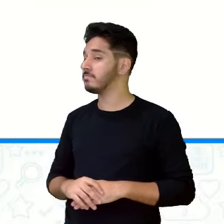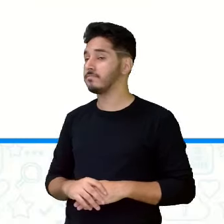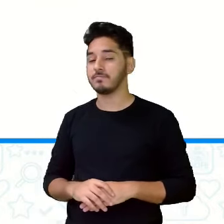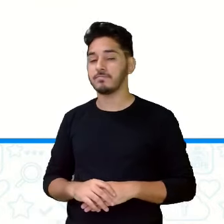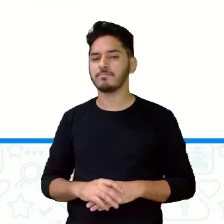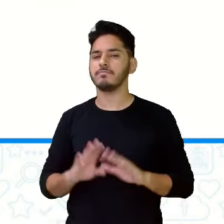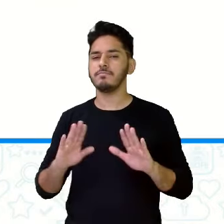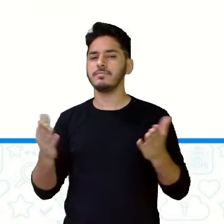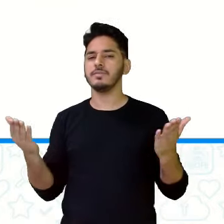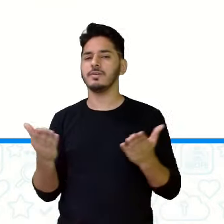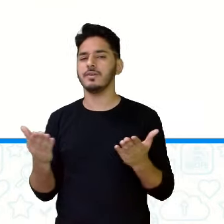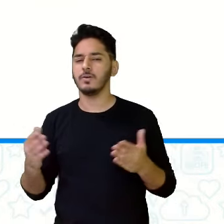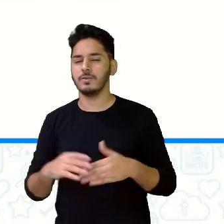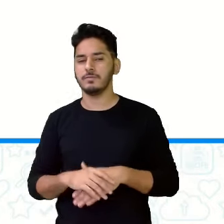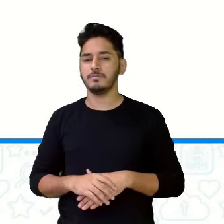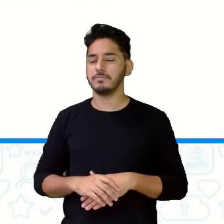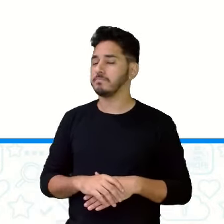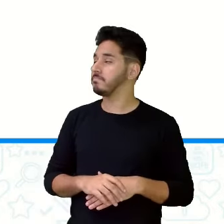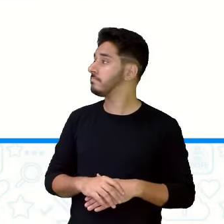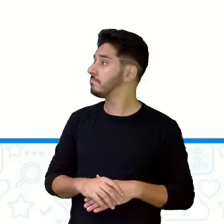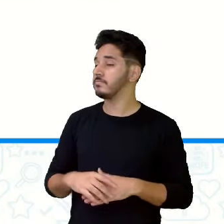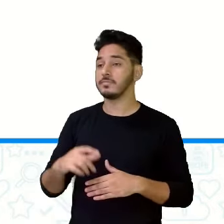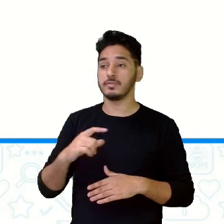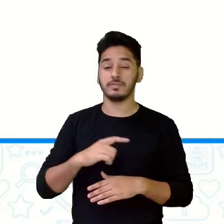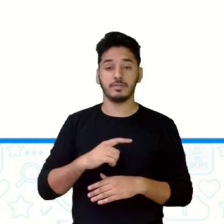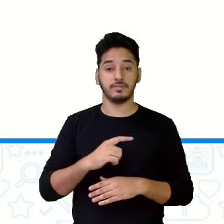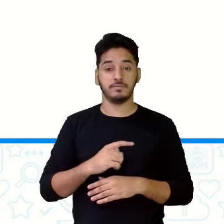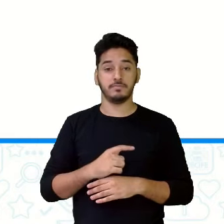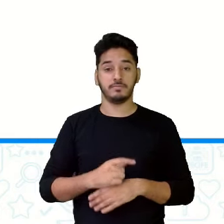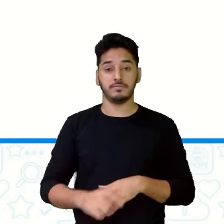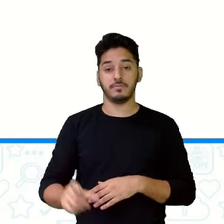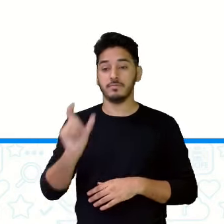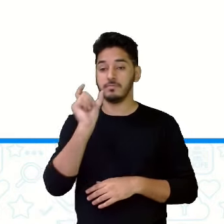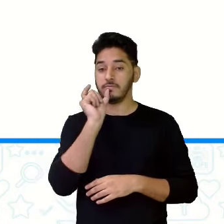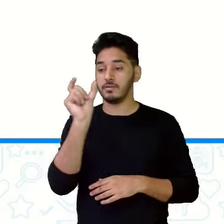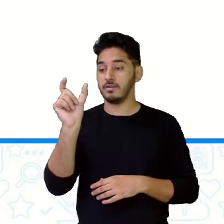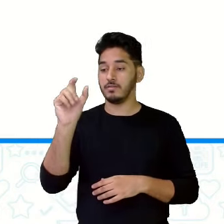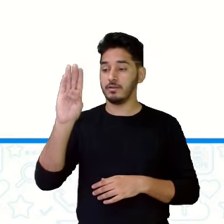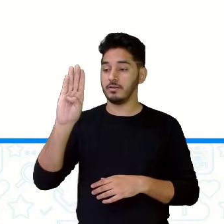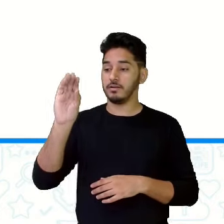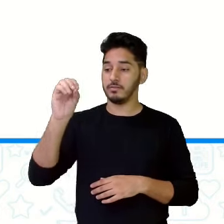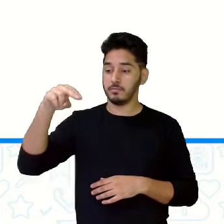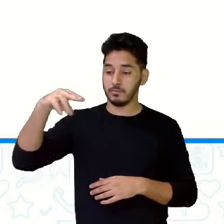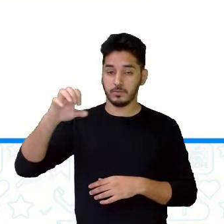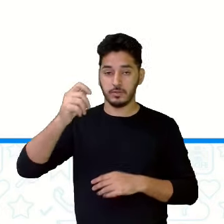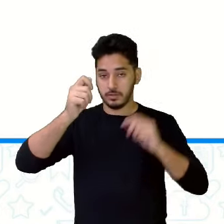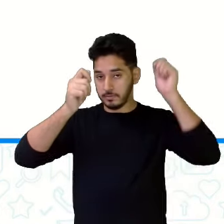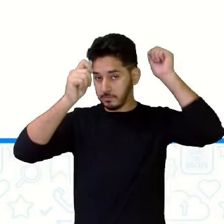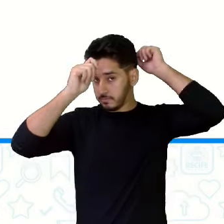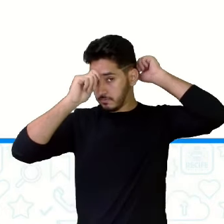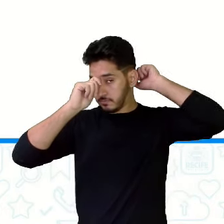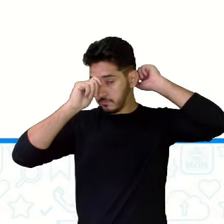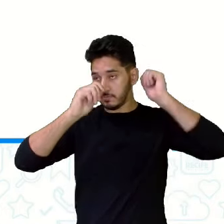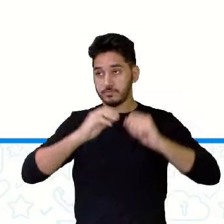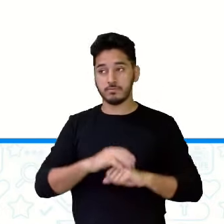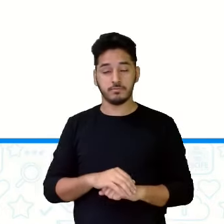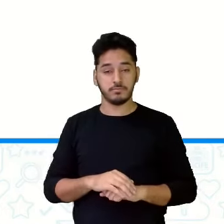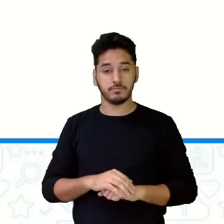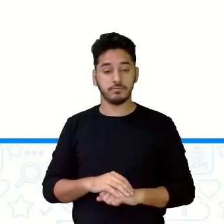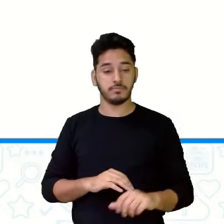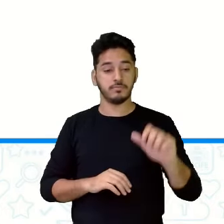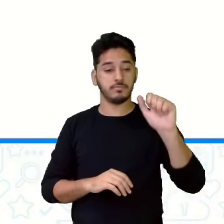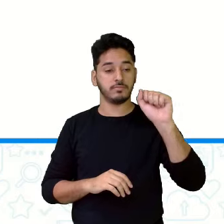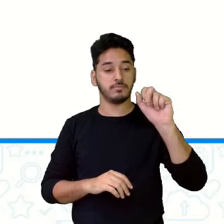Esse aí, eu tenho as palavras boné, avião e adriel. Bom,